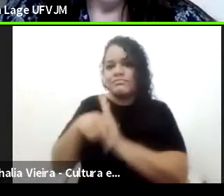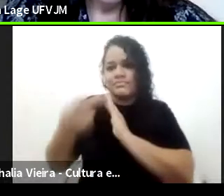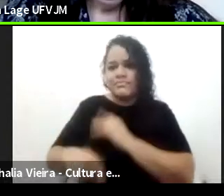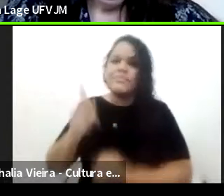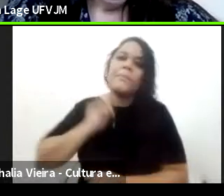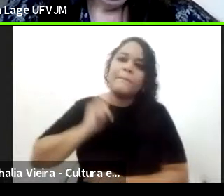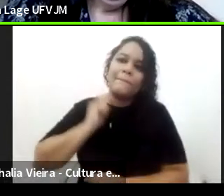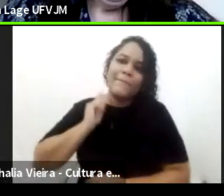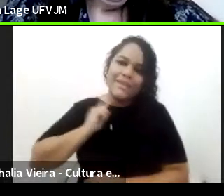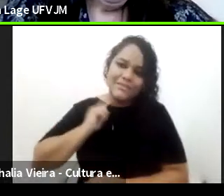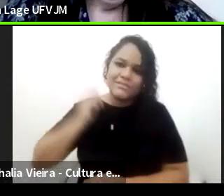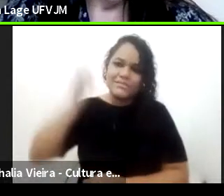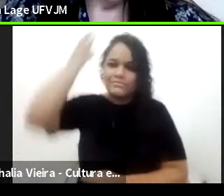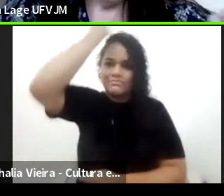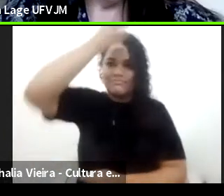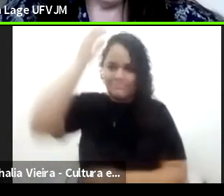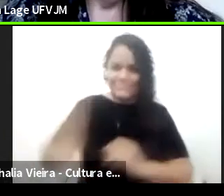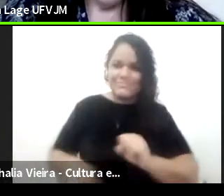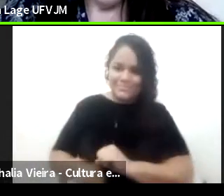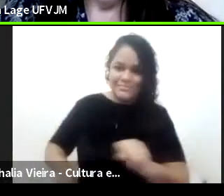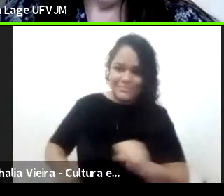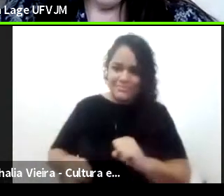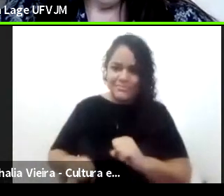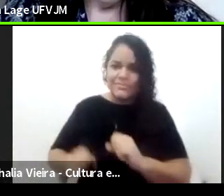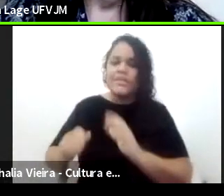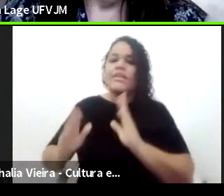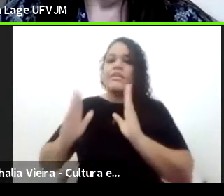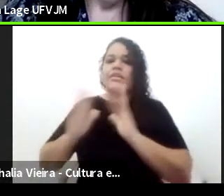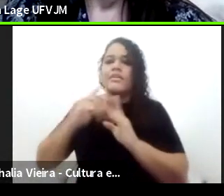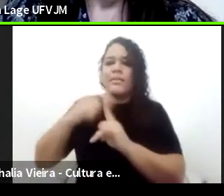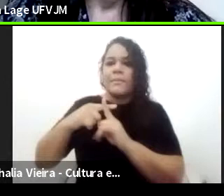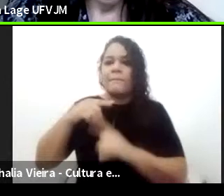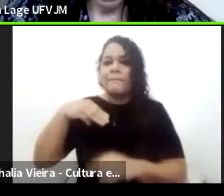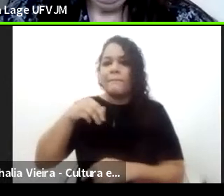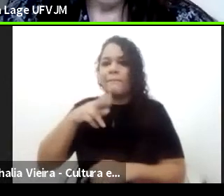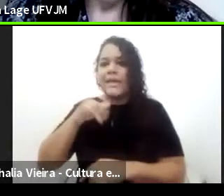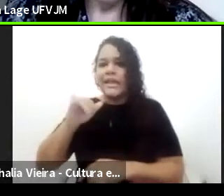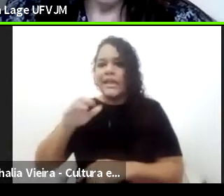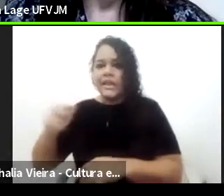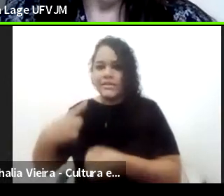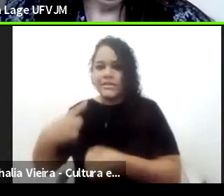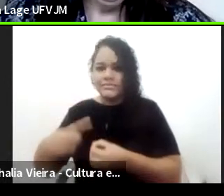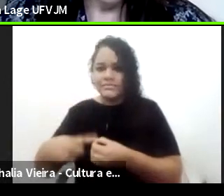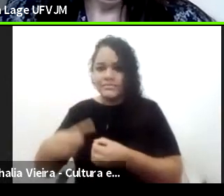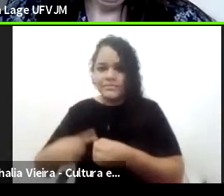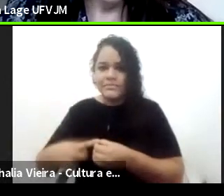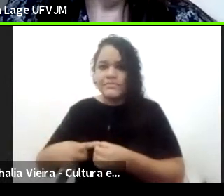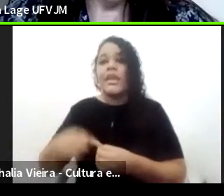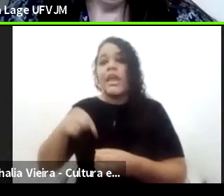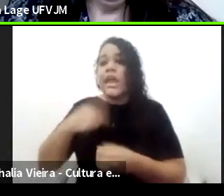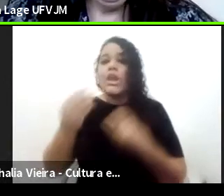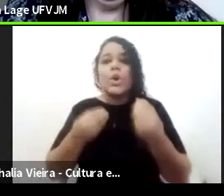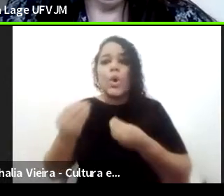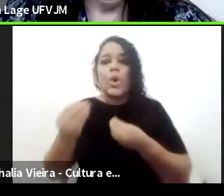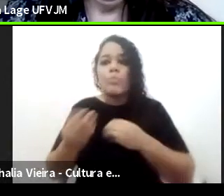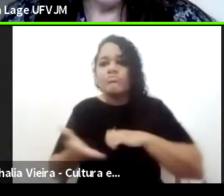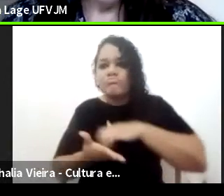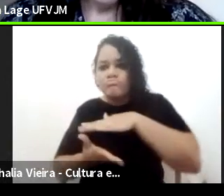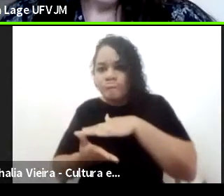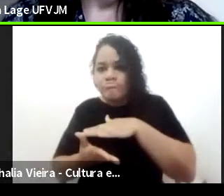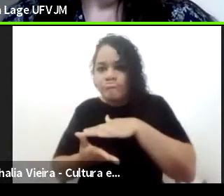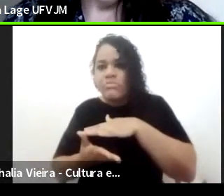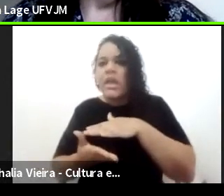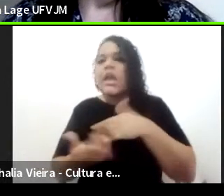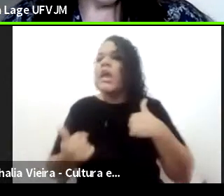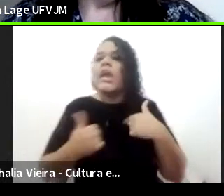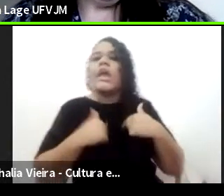Mariana, eles simplesmente saem da ordem e se tomam no par de seculares para se manter docentes nesse seminário, né?